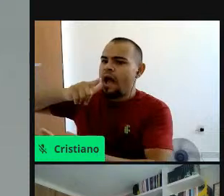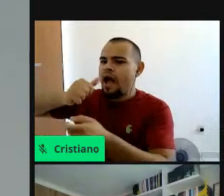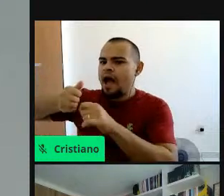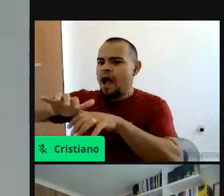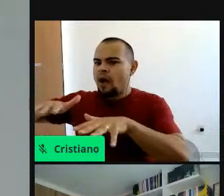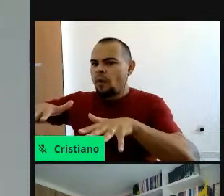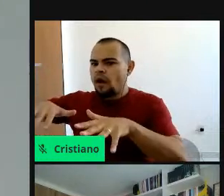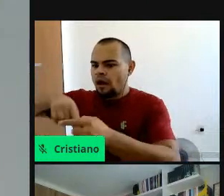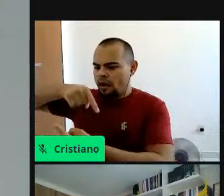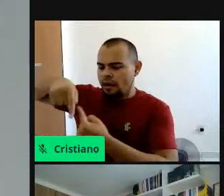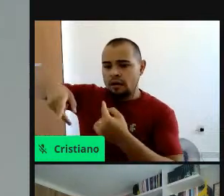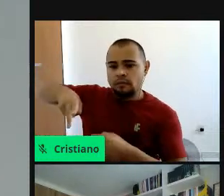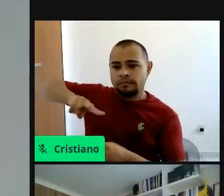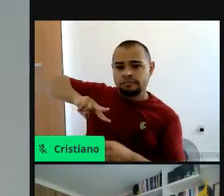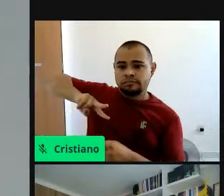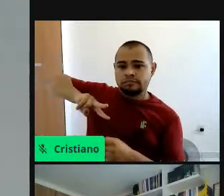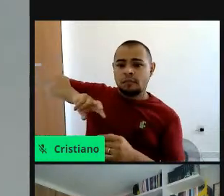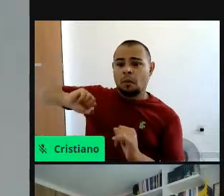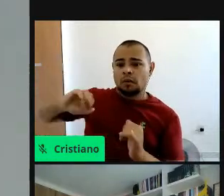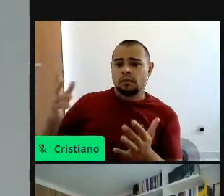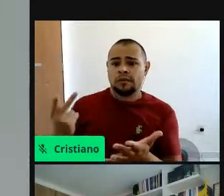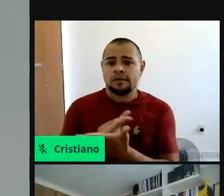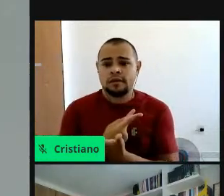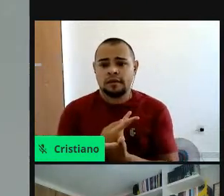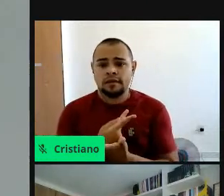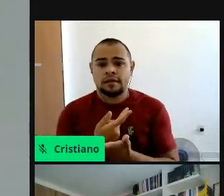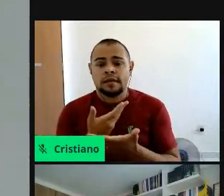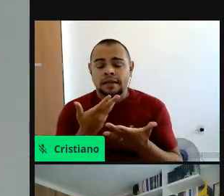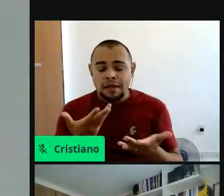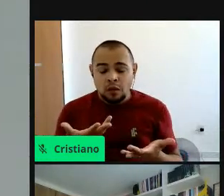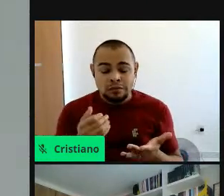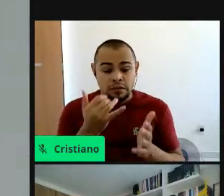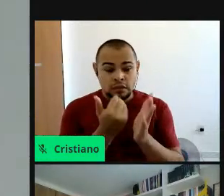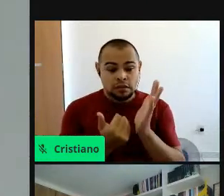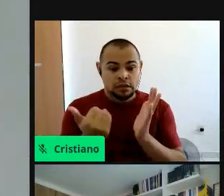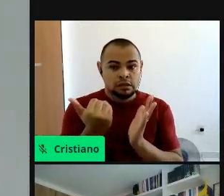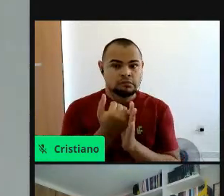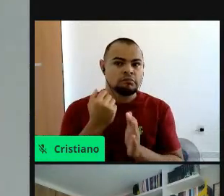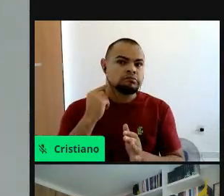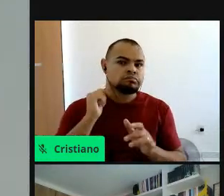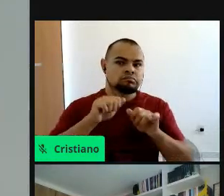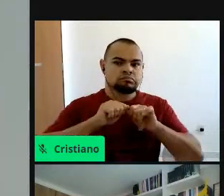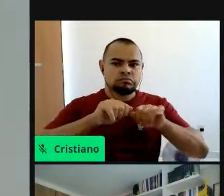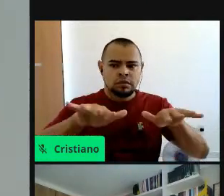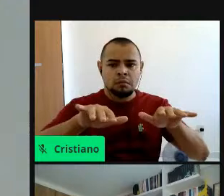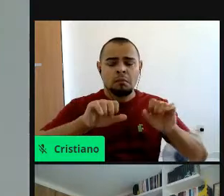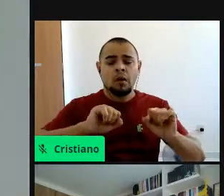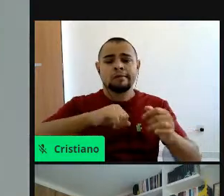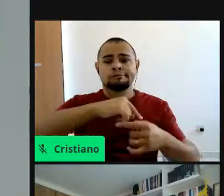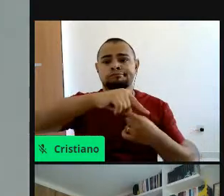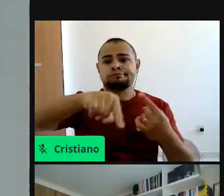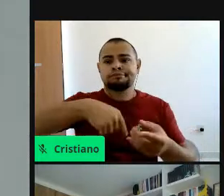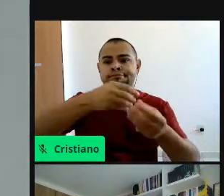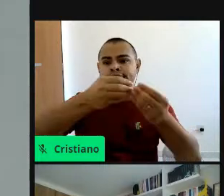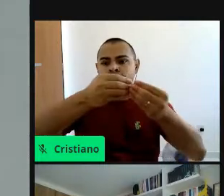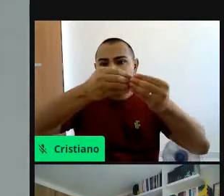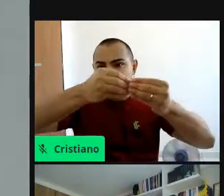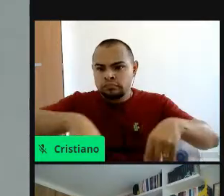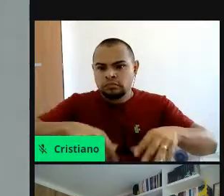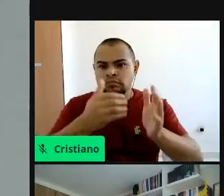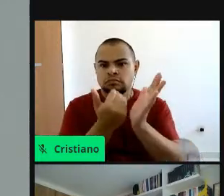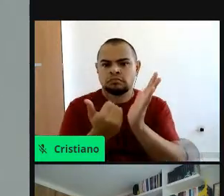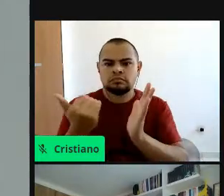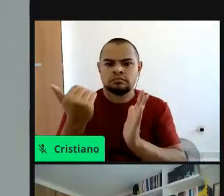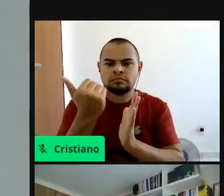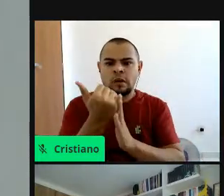ocorre a eliminação dele, o aumento daquele poluente, então, ocorre realmente um desequilíbrio, né, ocorre um desbalanceamento,